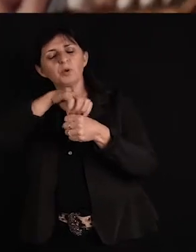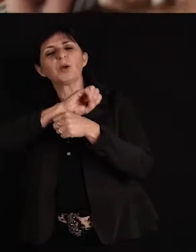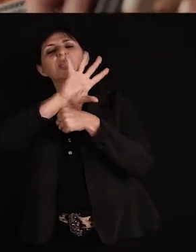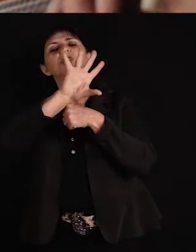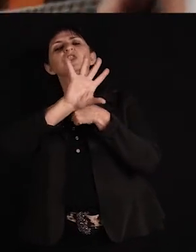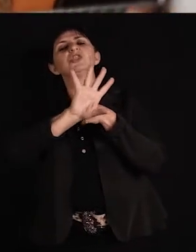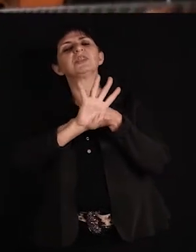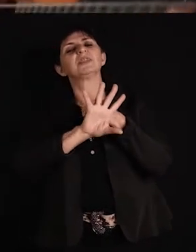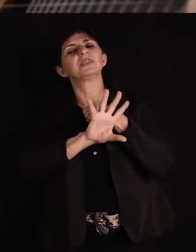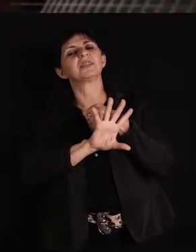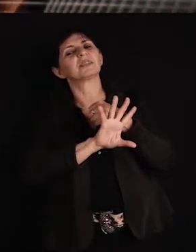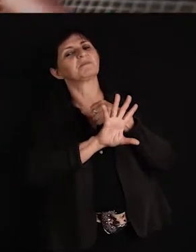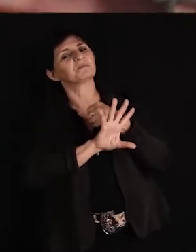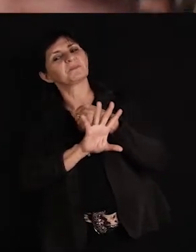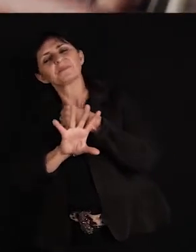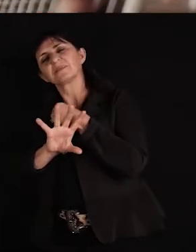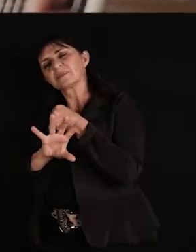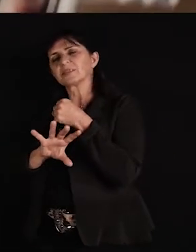pro Erechim.